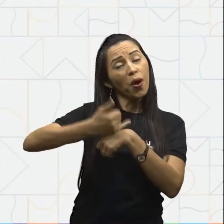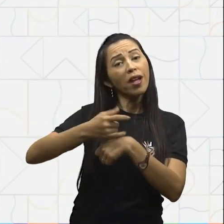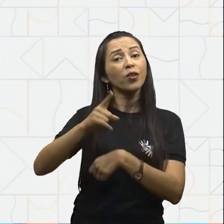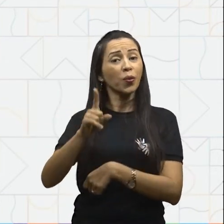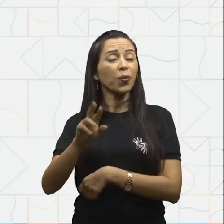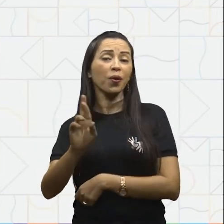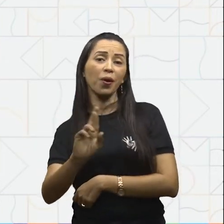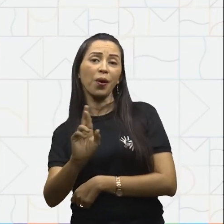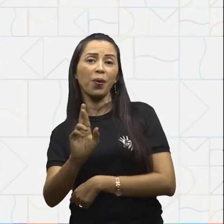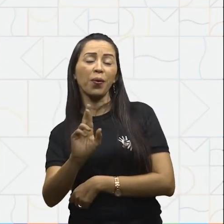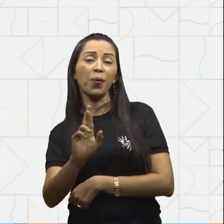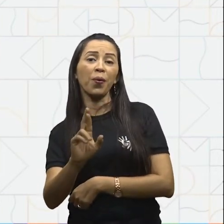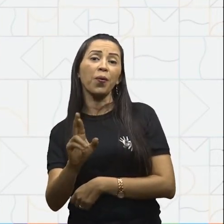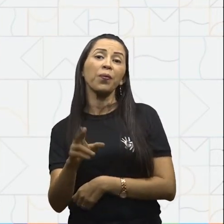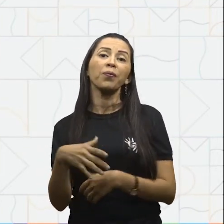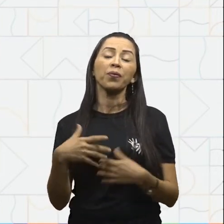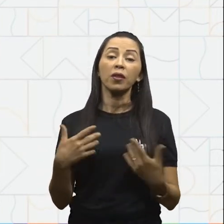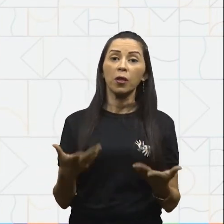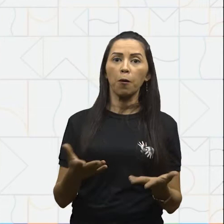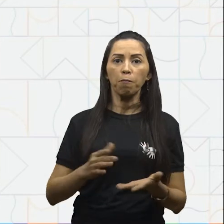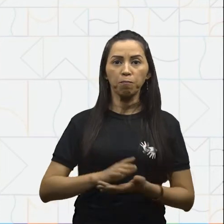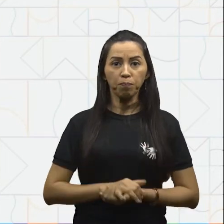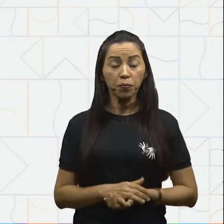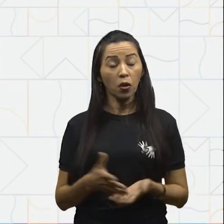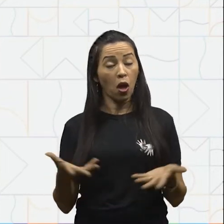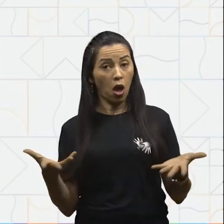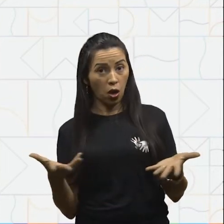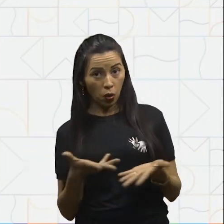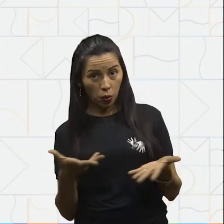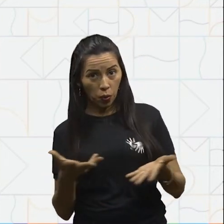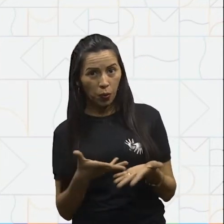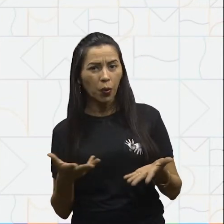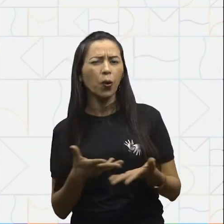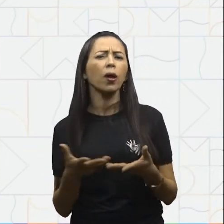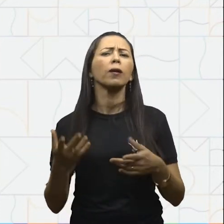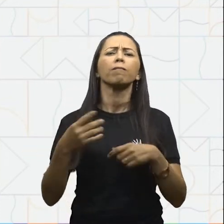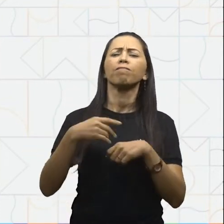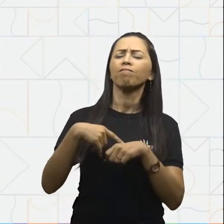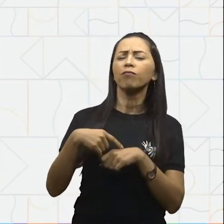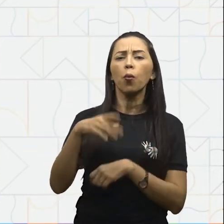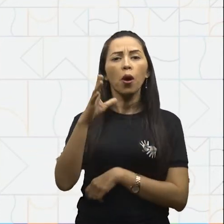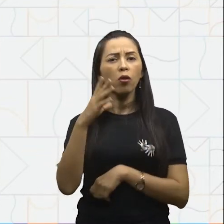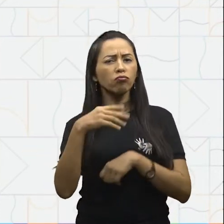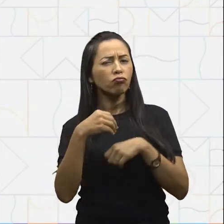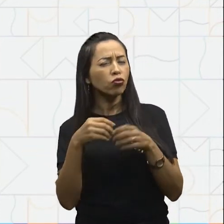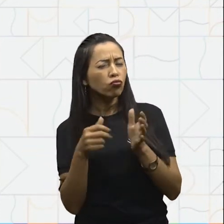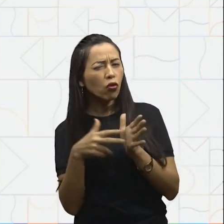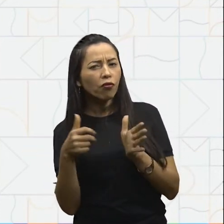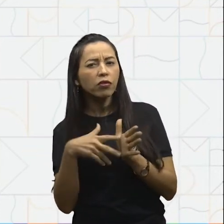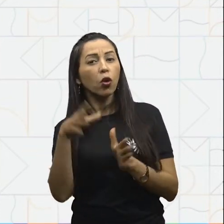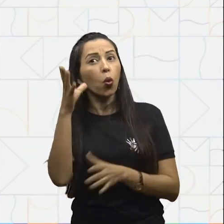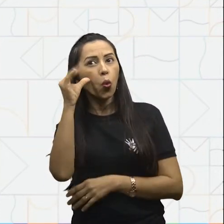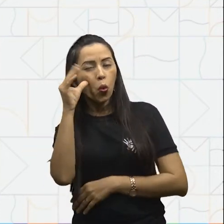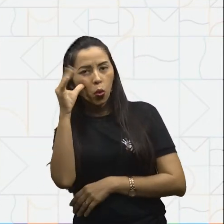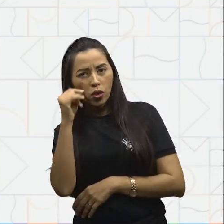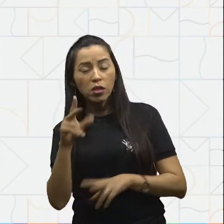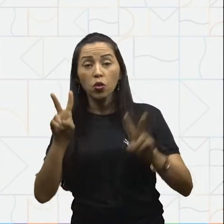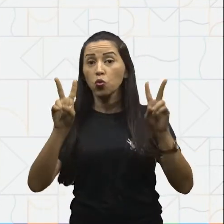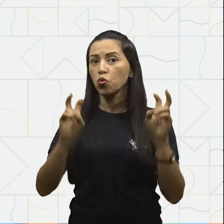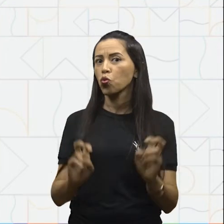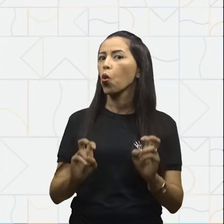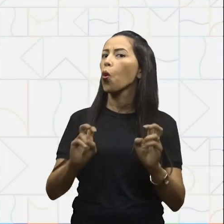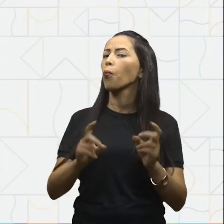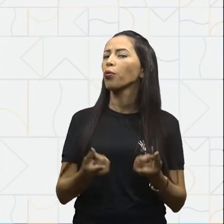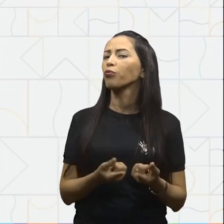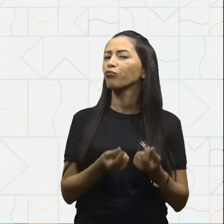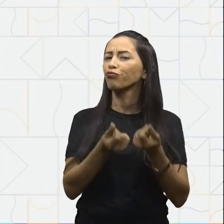Trouxe agora para vocês algumas curiosidades sobre o